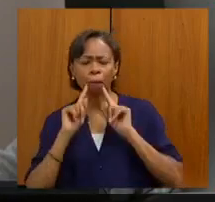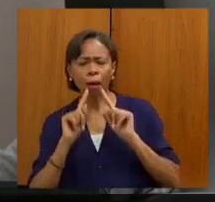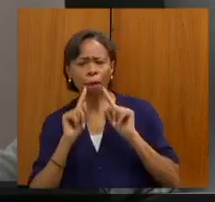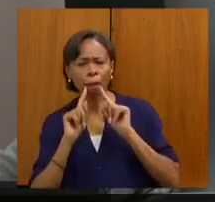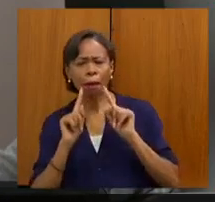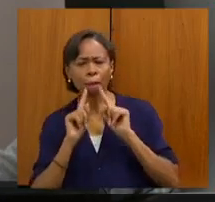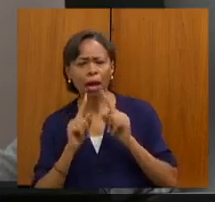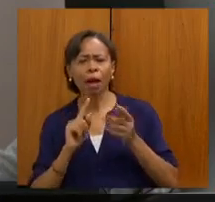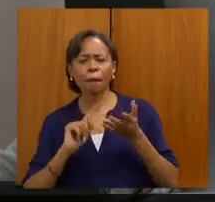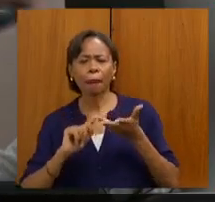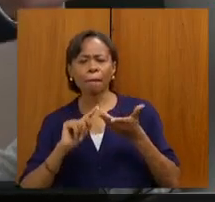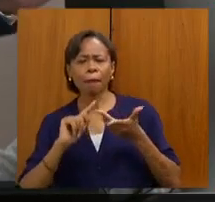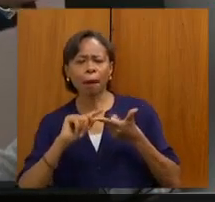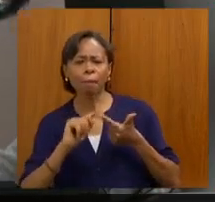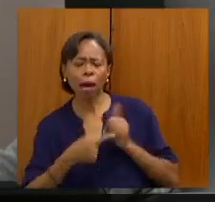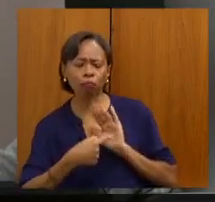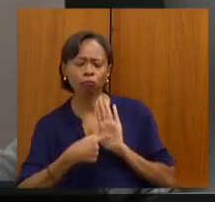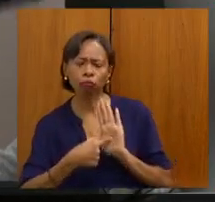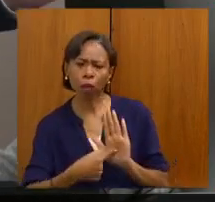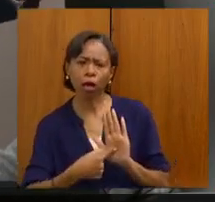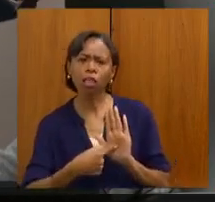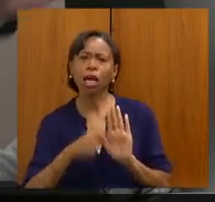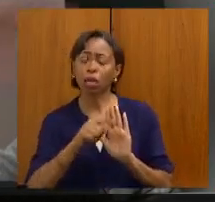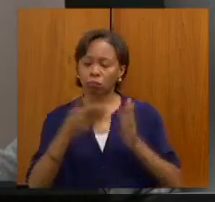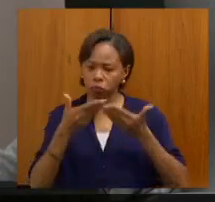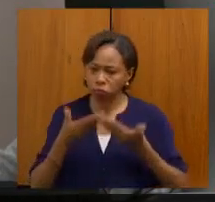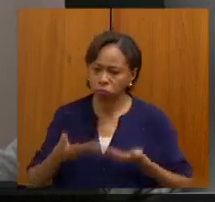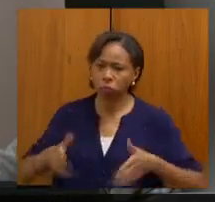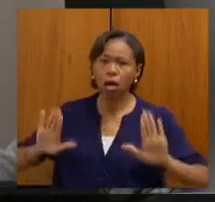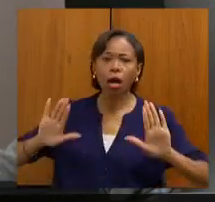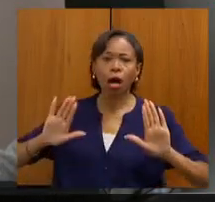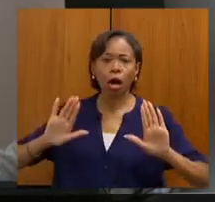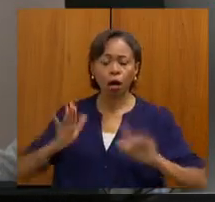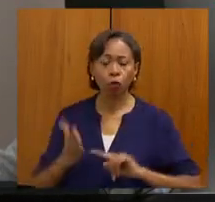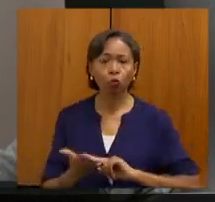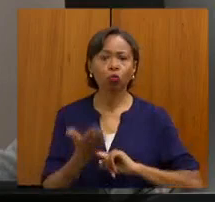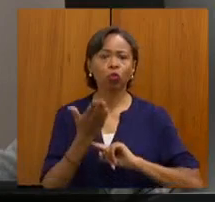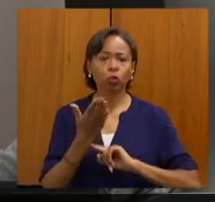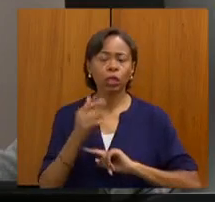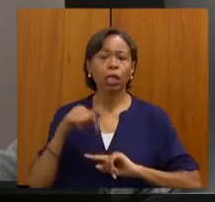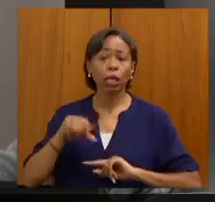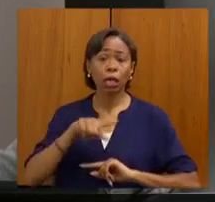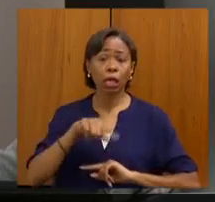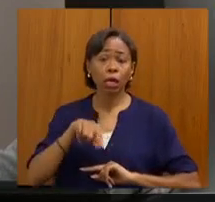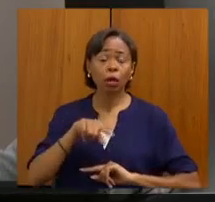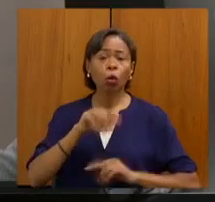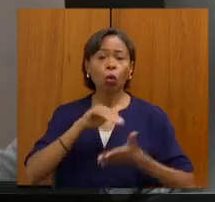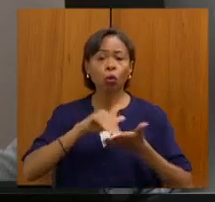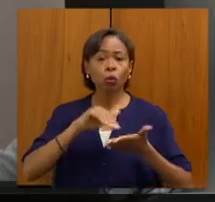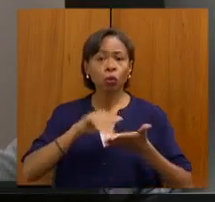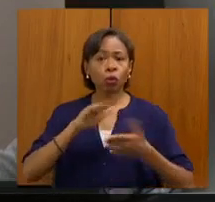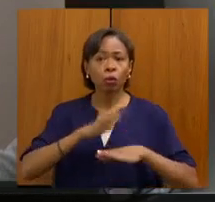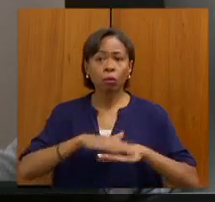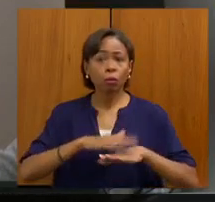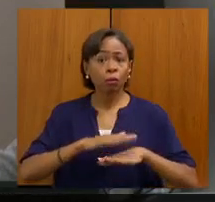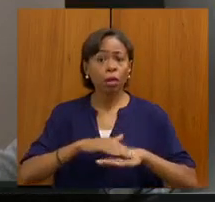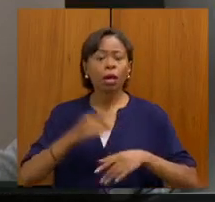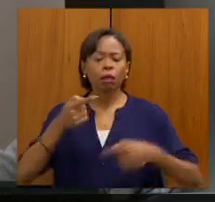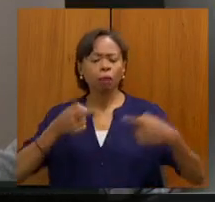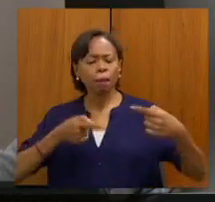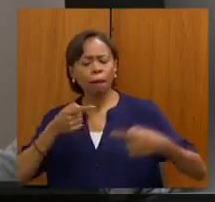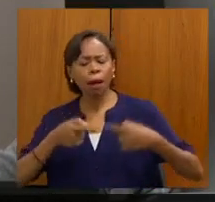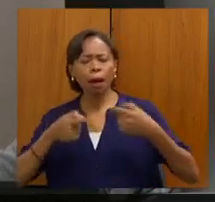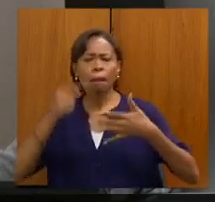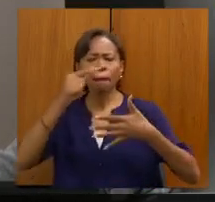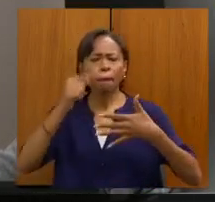hospitais, as portas se abriram, se escancararam, e nós estivemos com o próprio secretário discutindo cada um desses